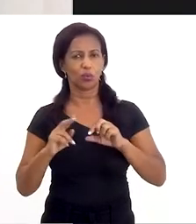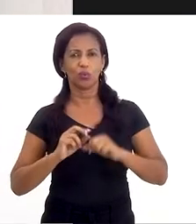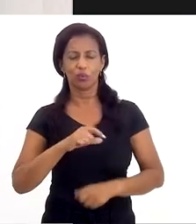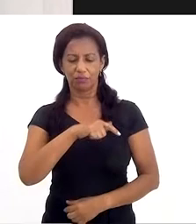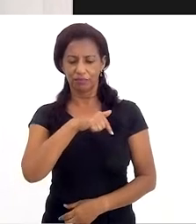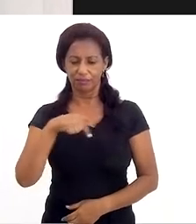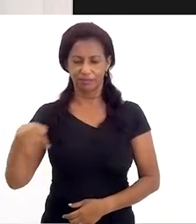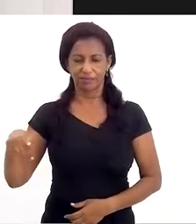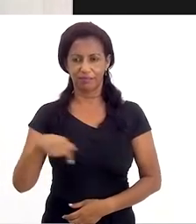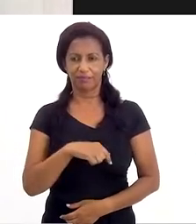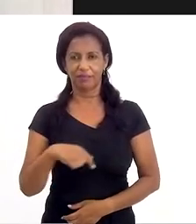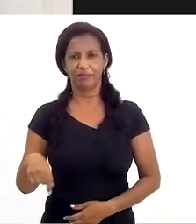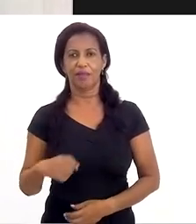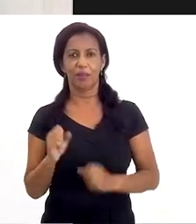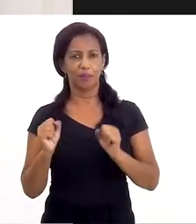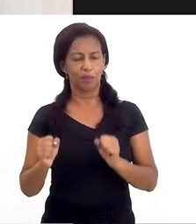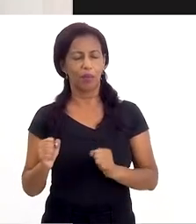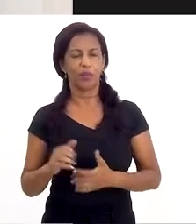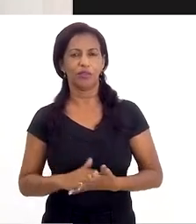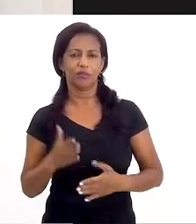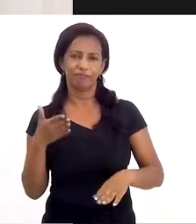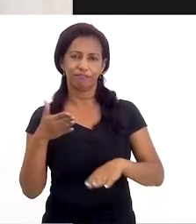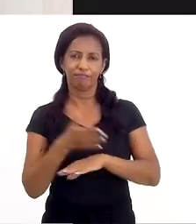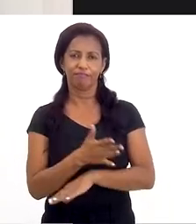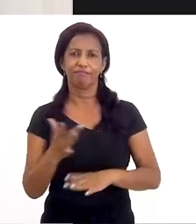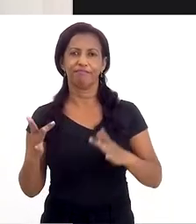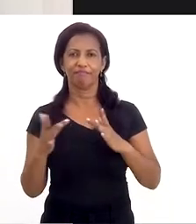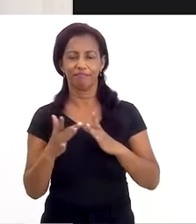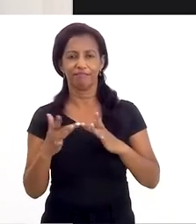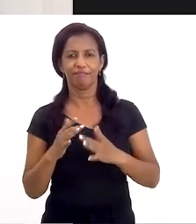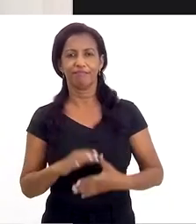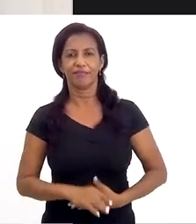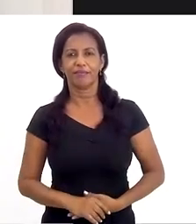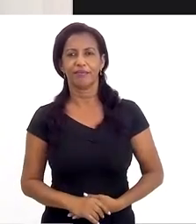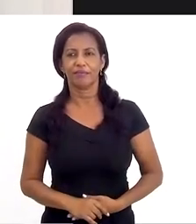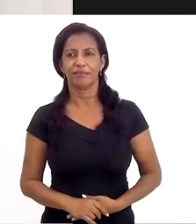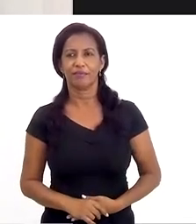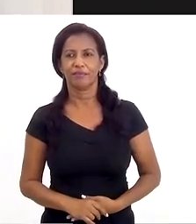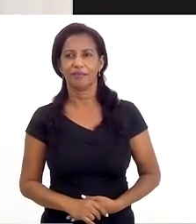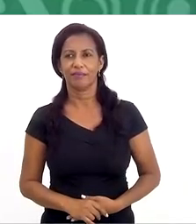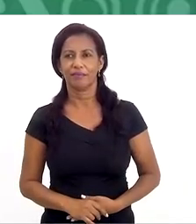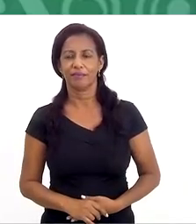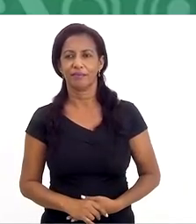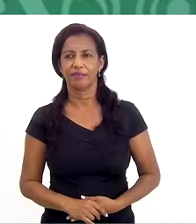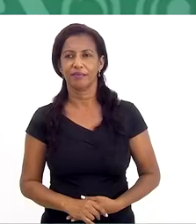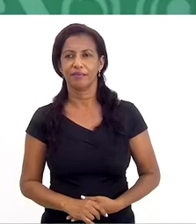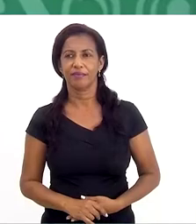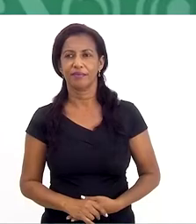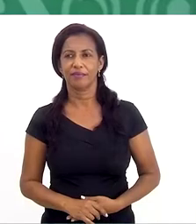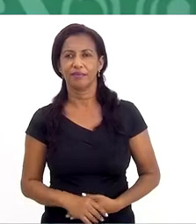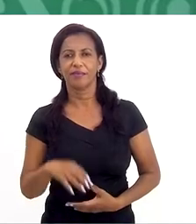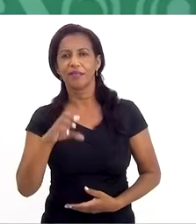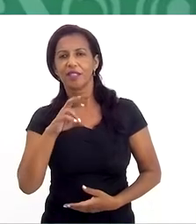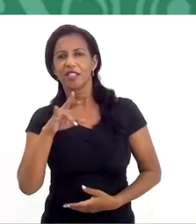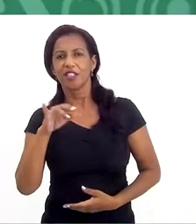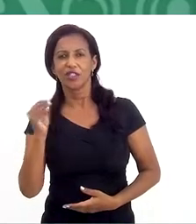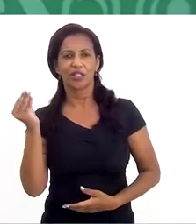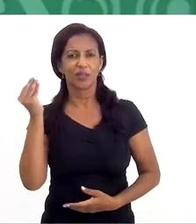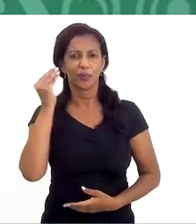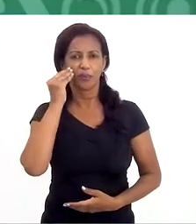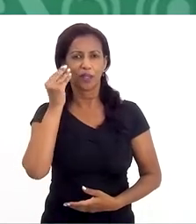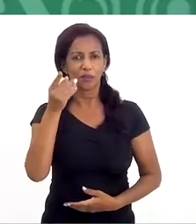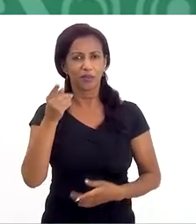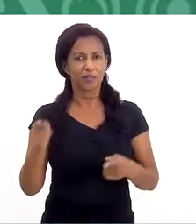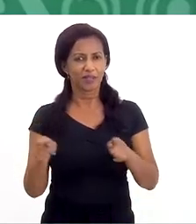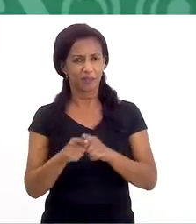da biografia, então pode entrar em contato através do Instagram. Tá ótimo, muito obrigada. Obrigada, Cristiane, um